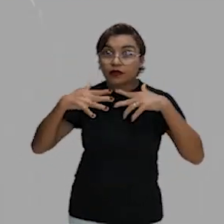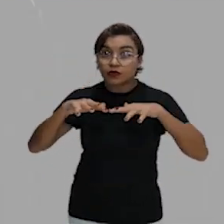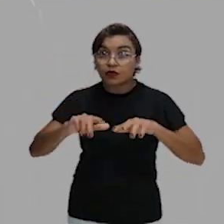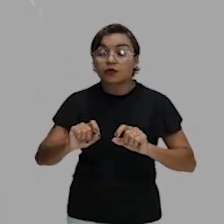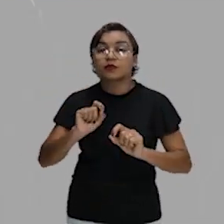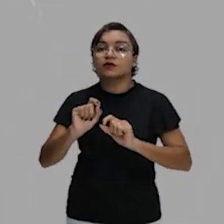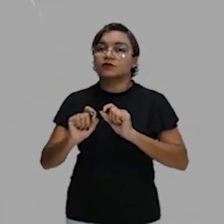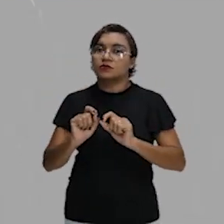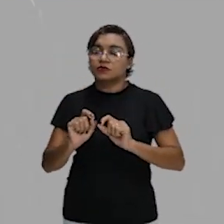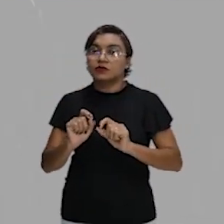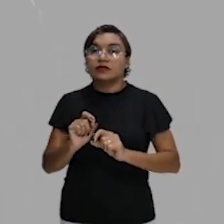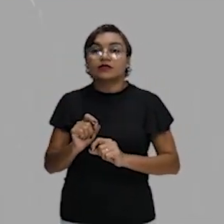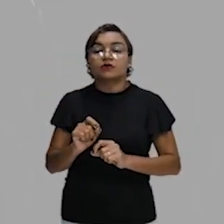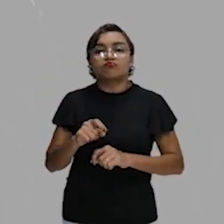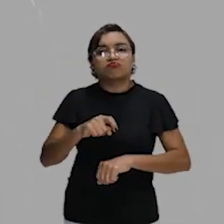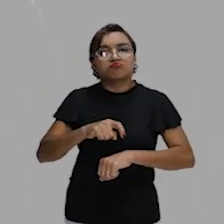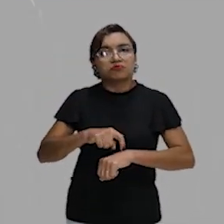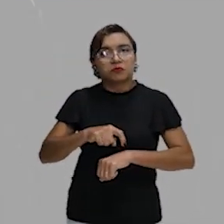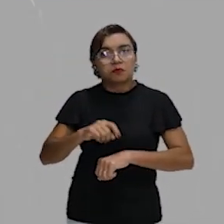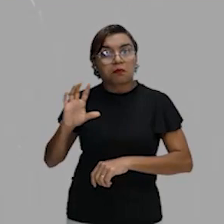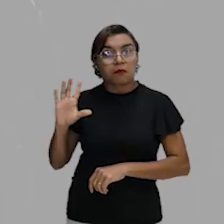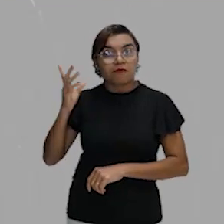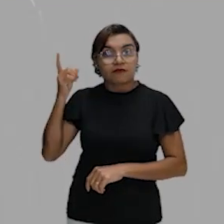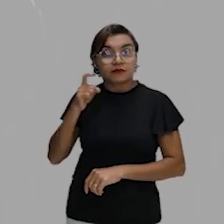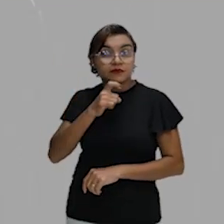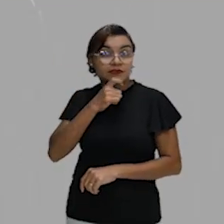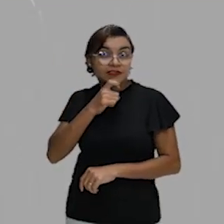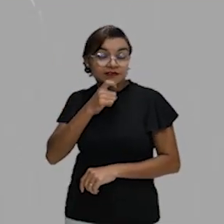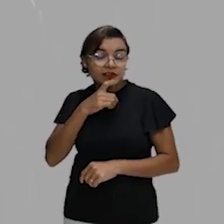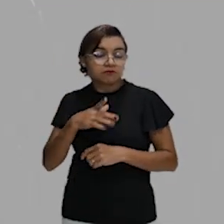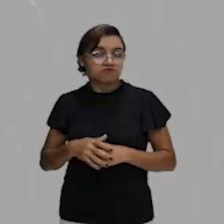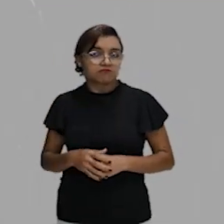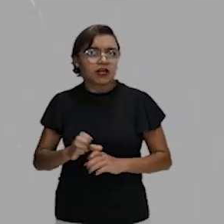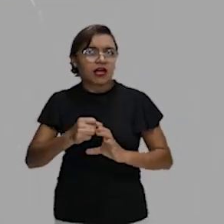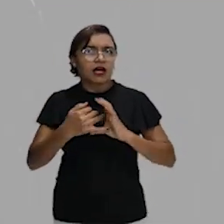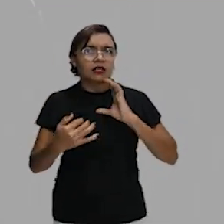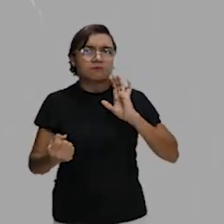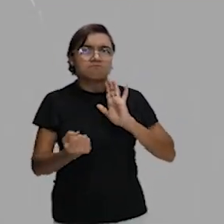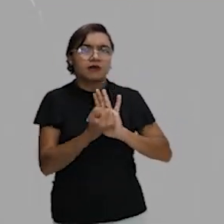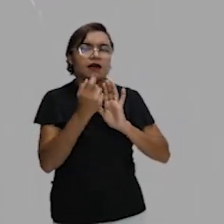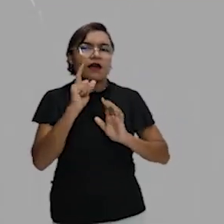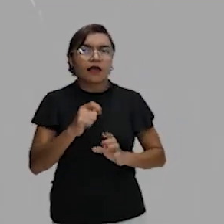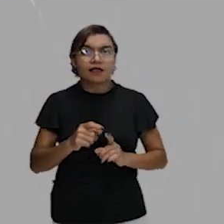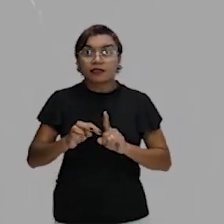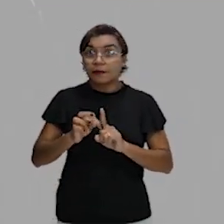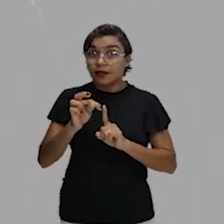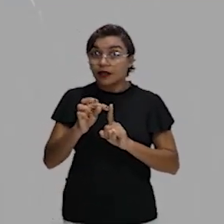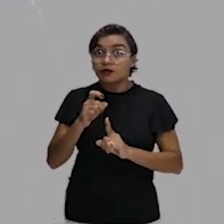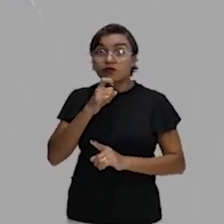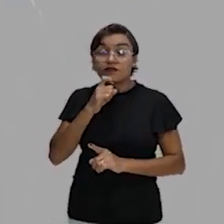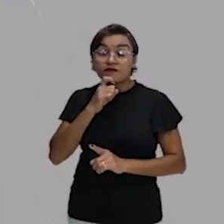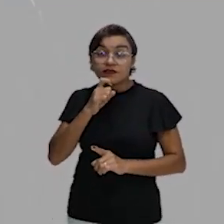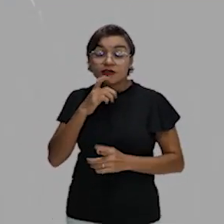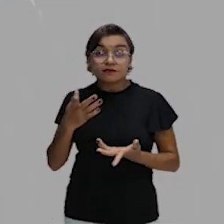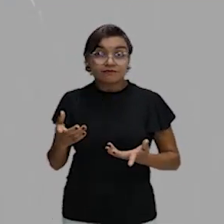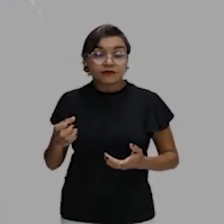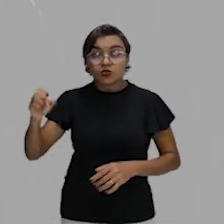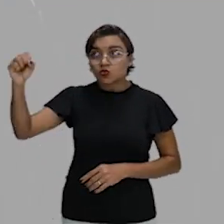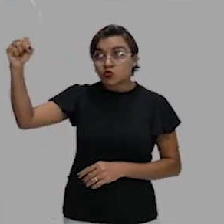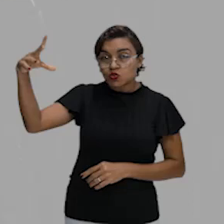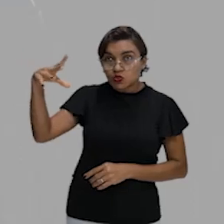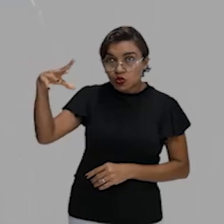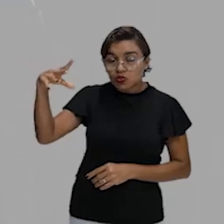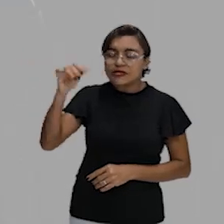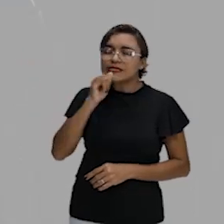no inverno. O que é que tem como característica marcante o inverno? Temperaturas mais frias, ou seja, menor incidência de luz solar.